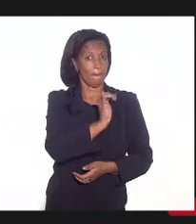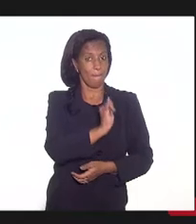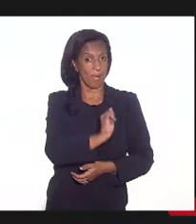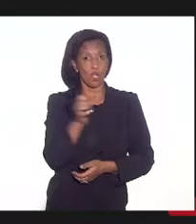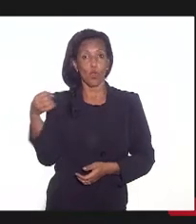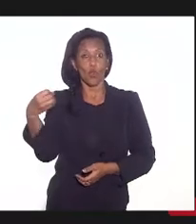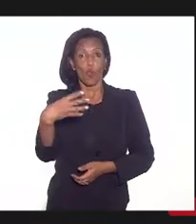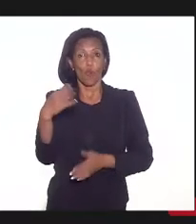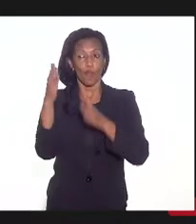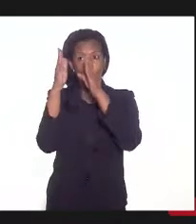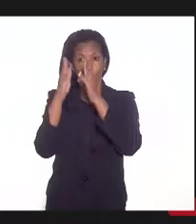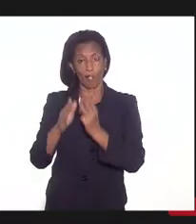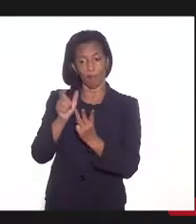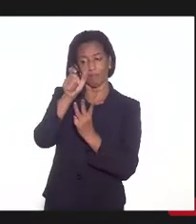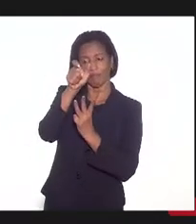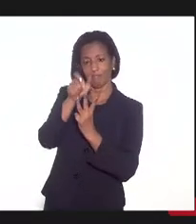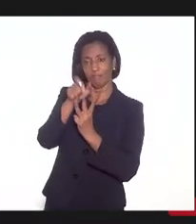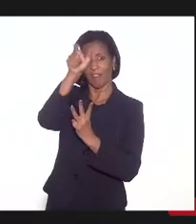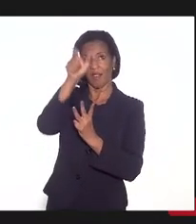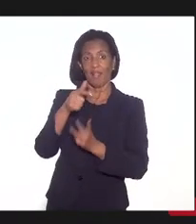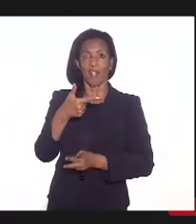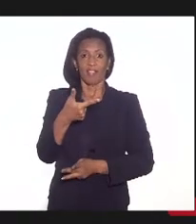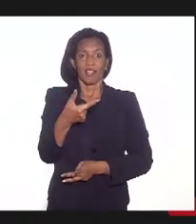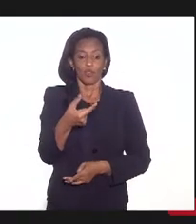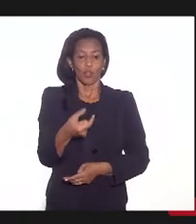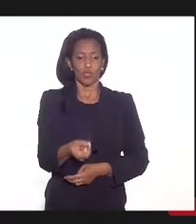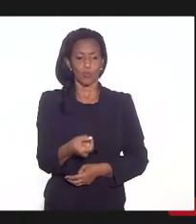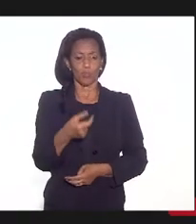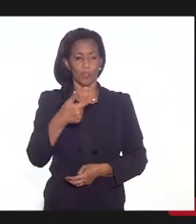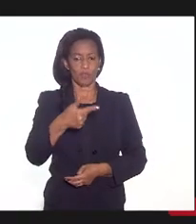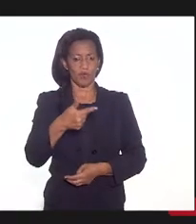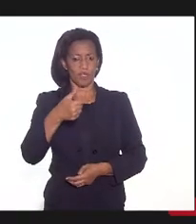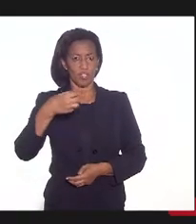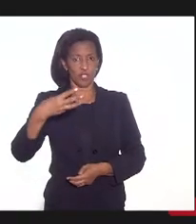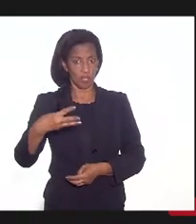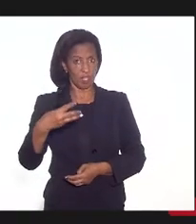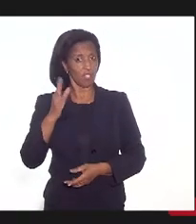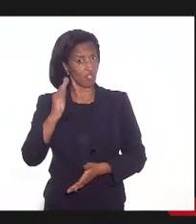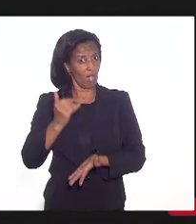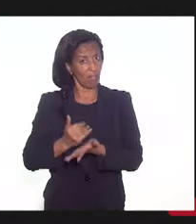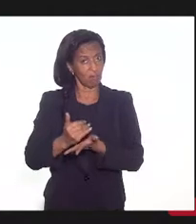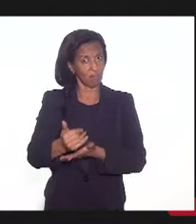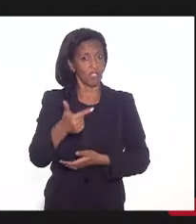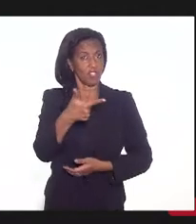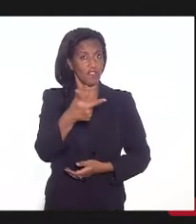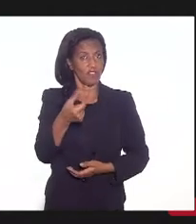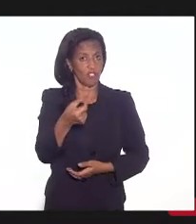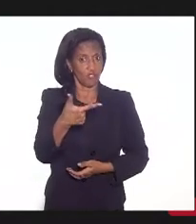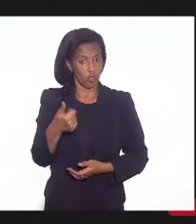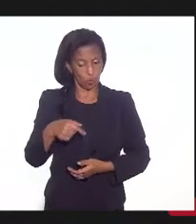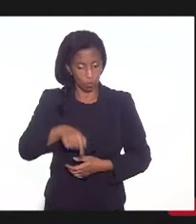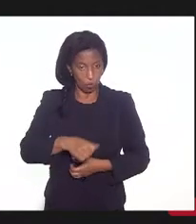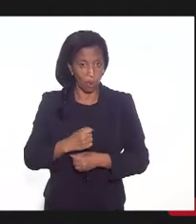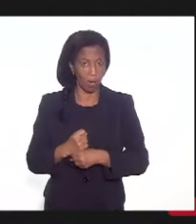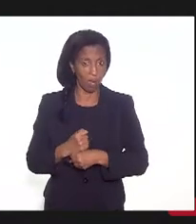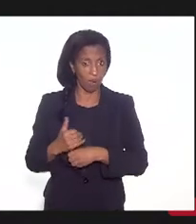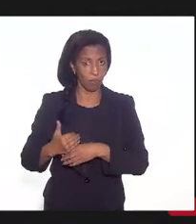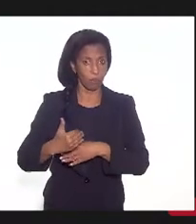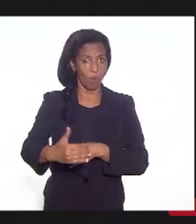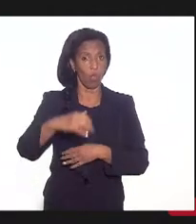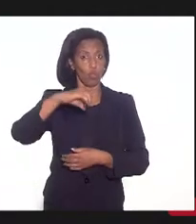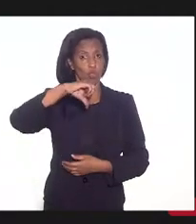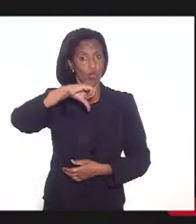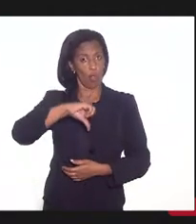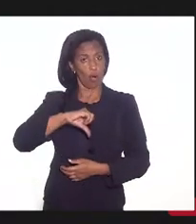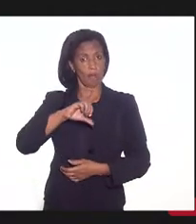novo regime, até 2023, considerando já a partir de 2021, nós teríamos 9 bi.